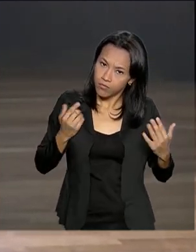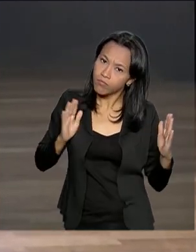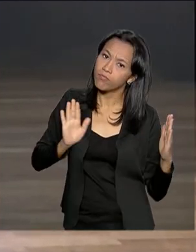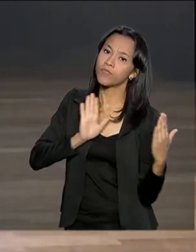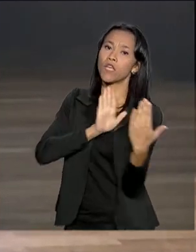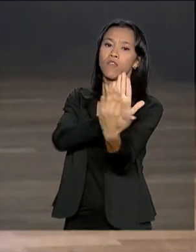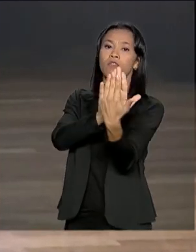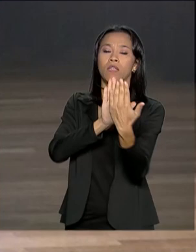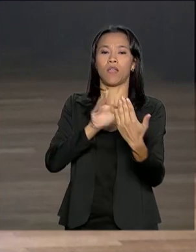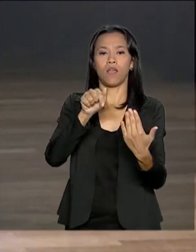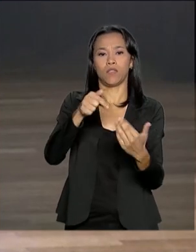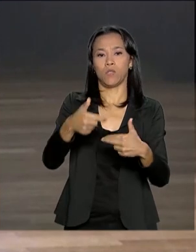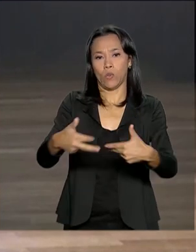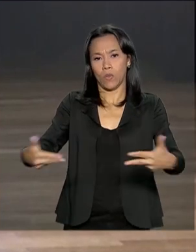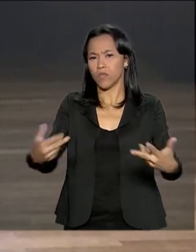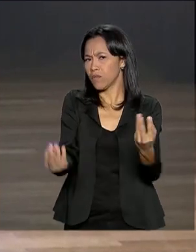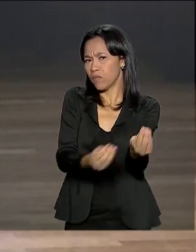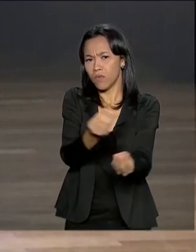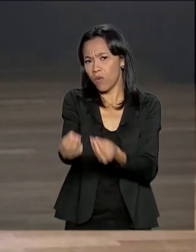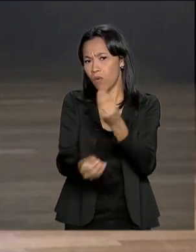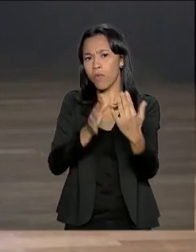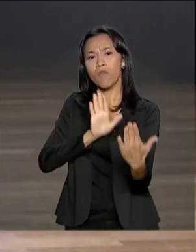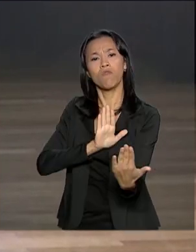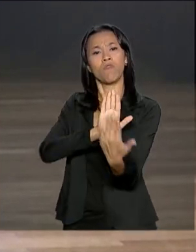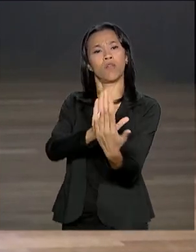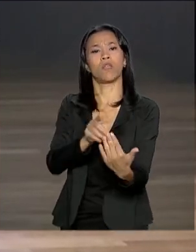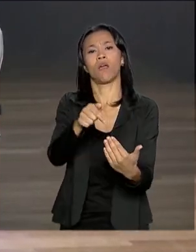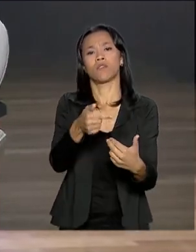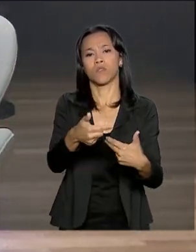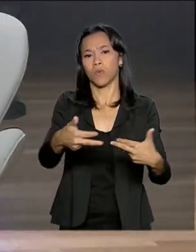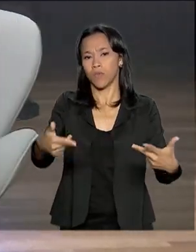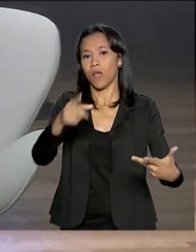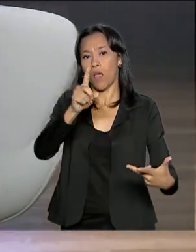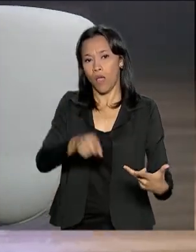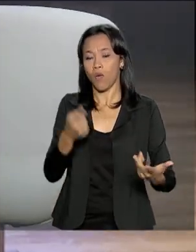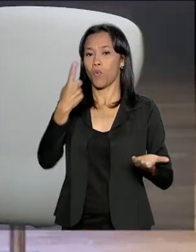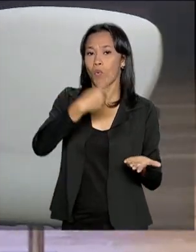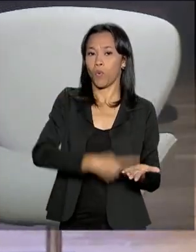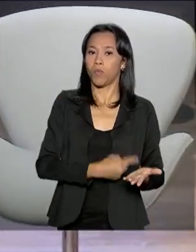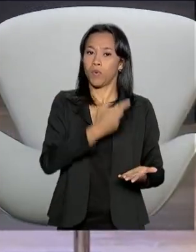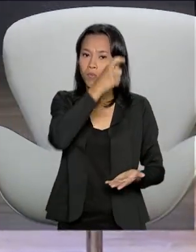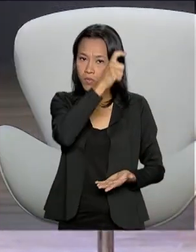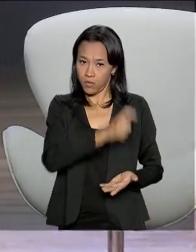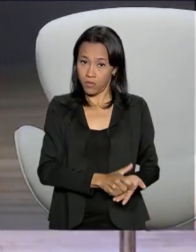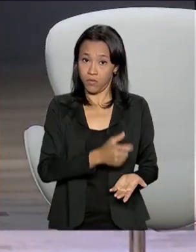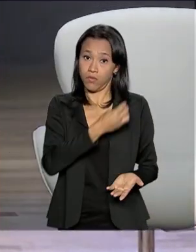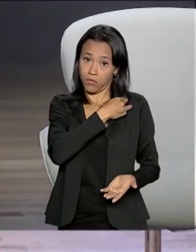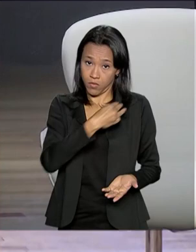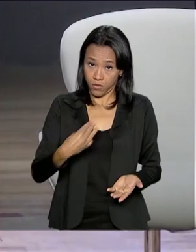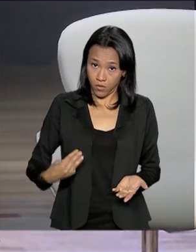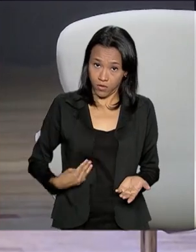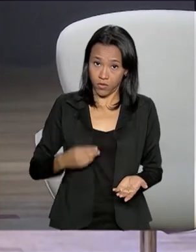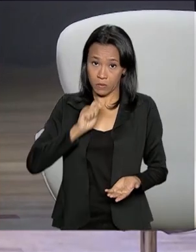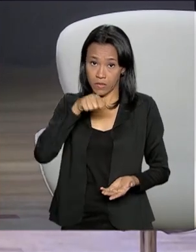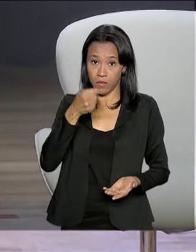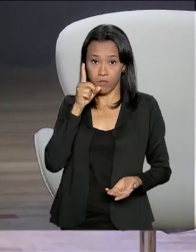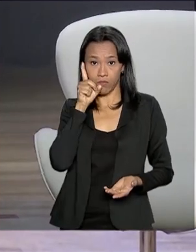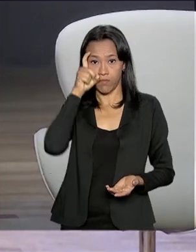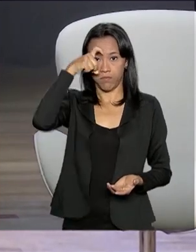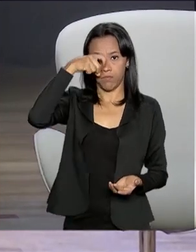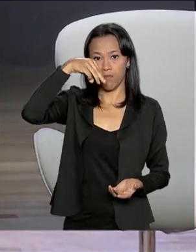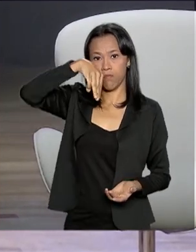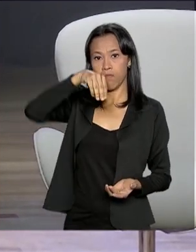E como que isso terá que ser enfrentado? É a grande tarefa do ministro Moro. Na área dele,